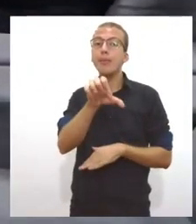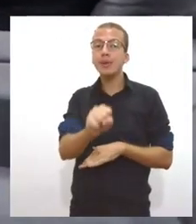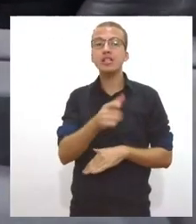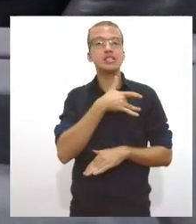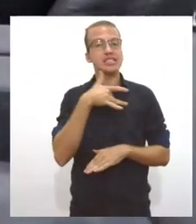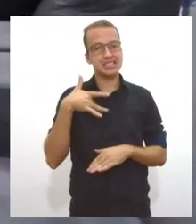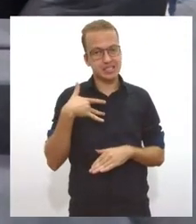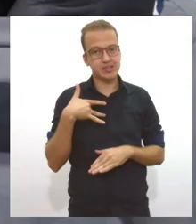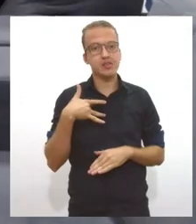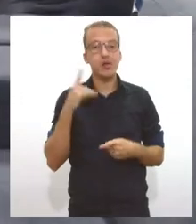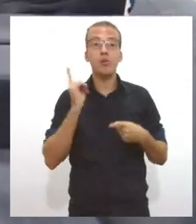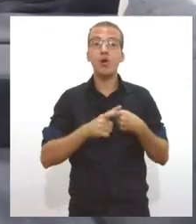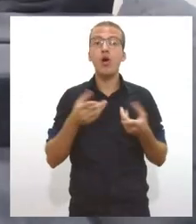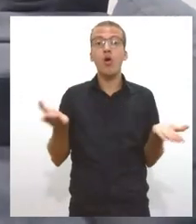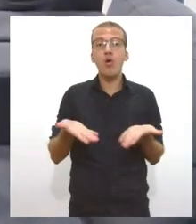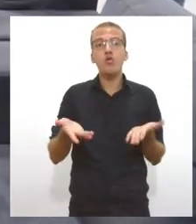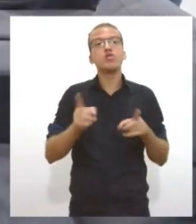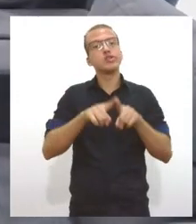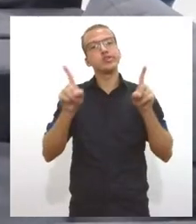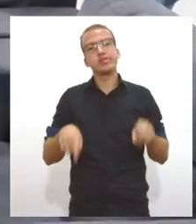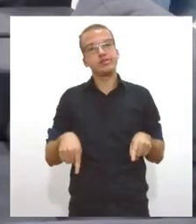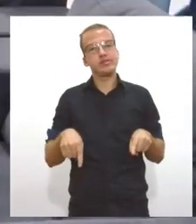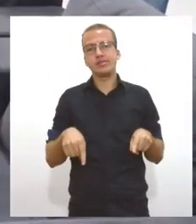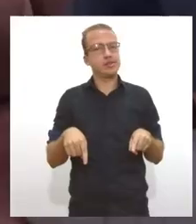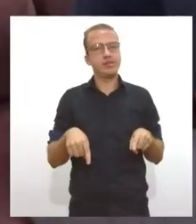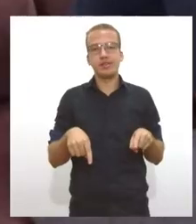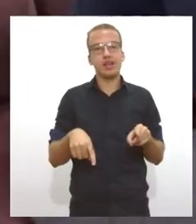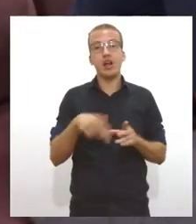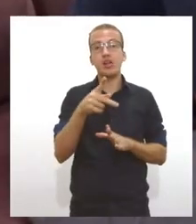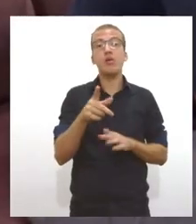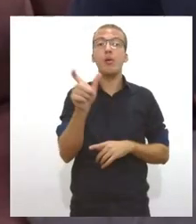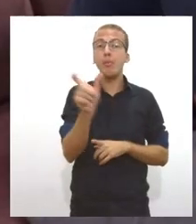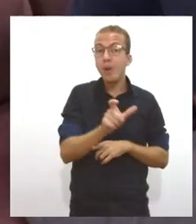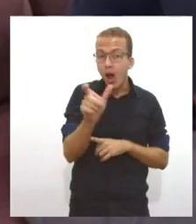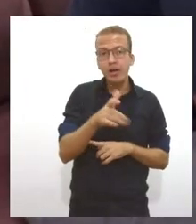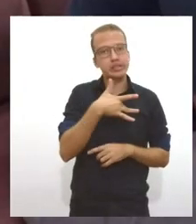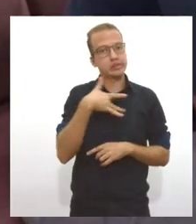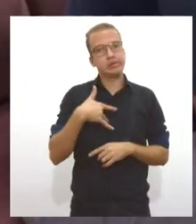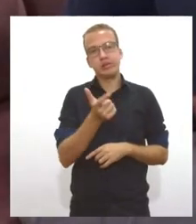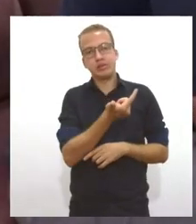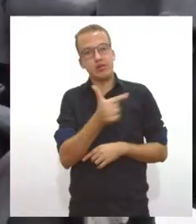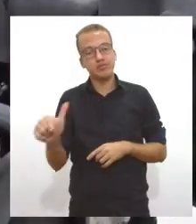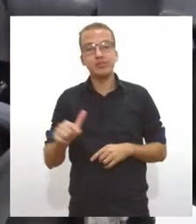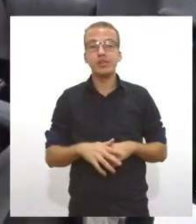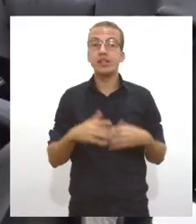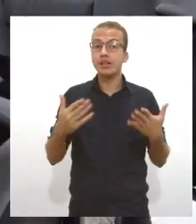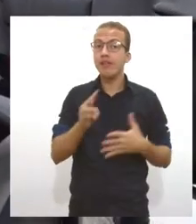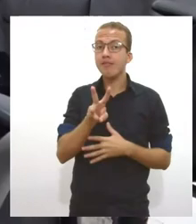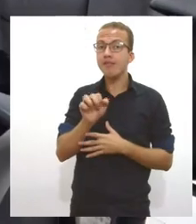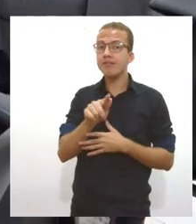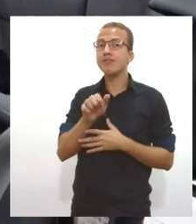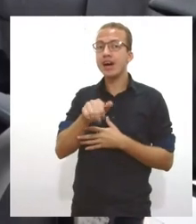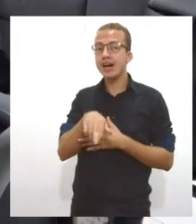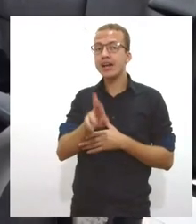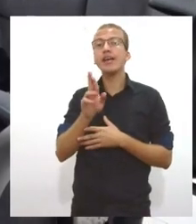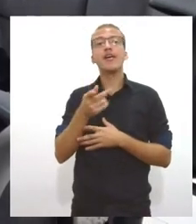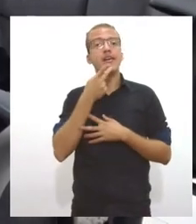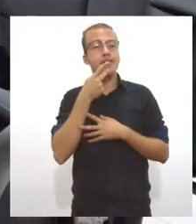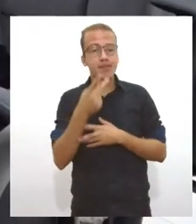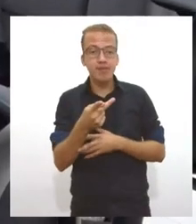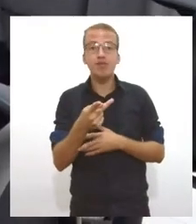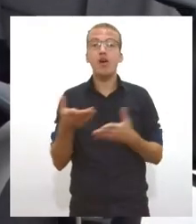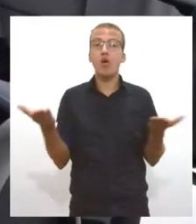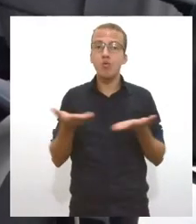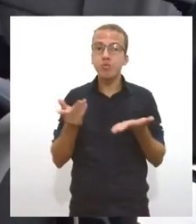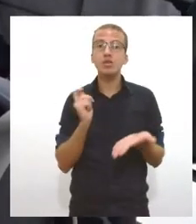servidores atualmente não têm plano de saúde. De acordo com Wagner Vieira, integrante da comissão, o alto valor dos